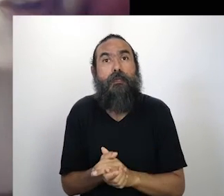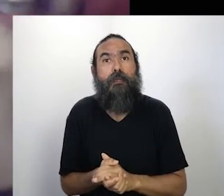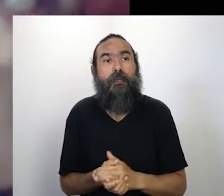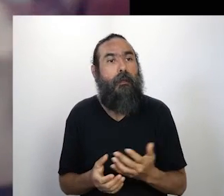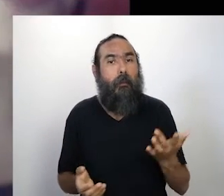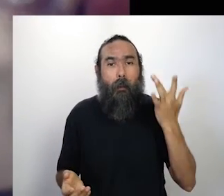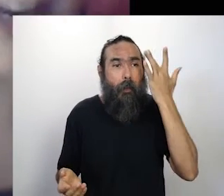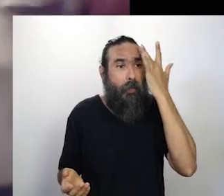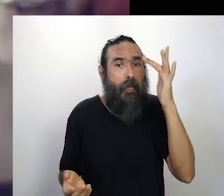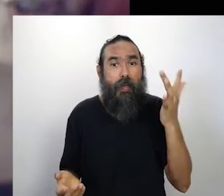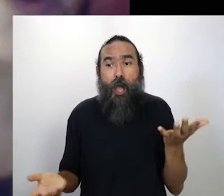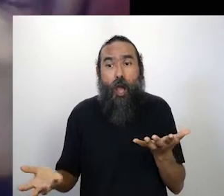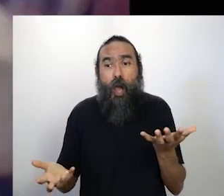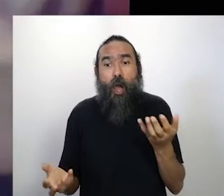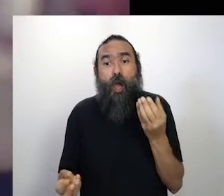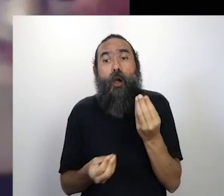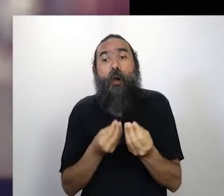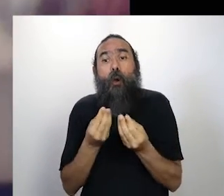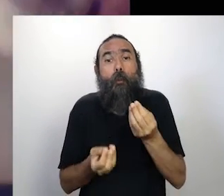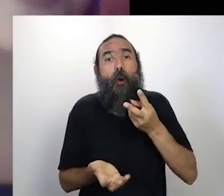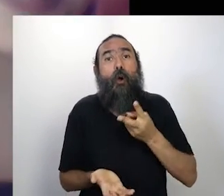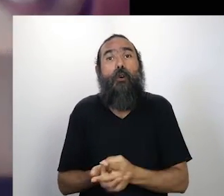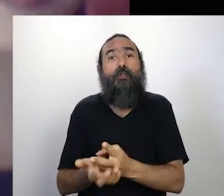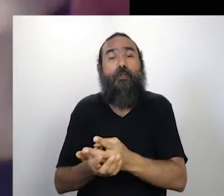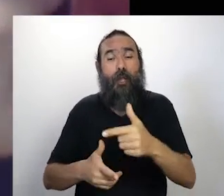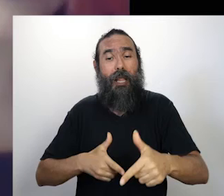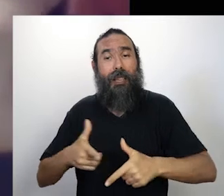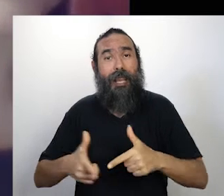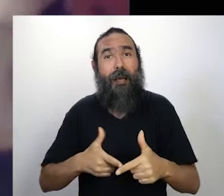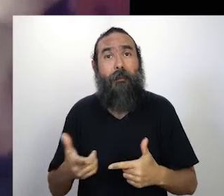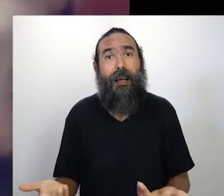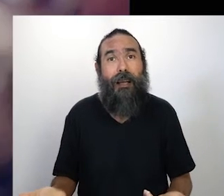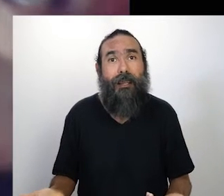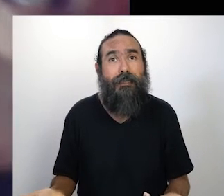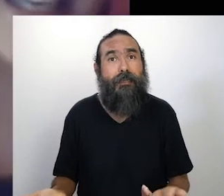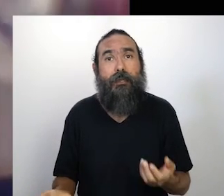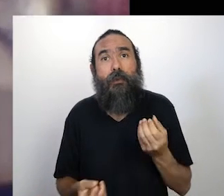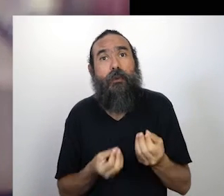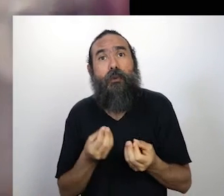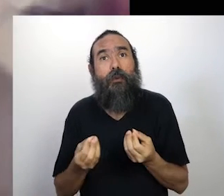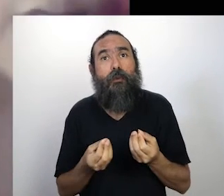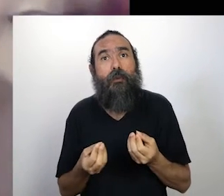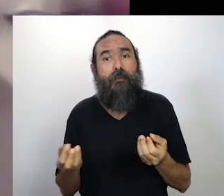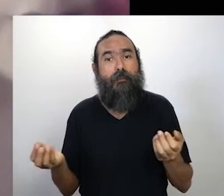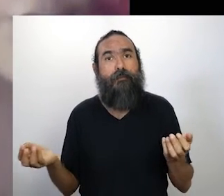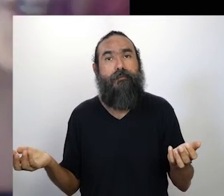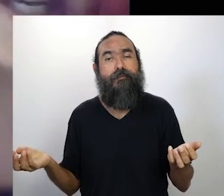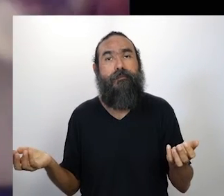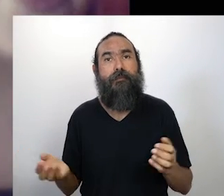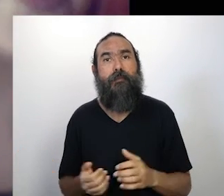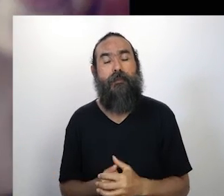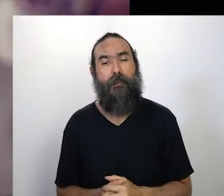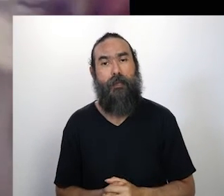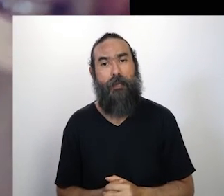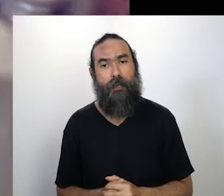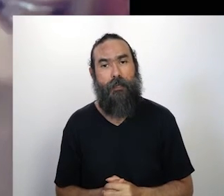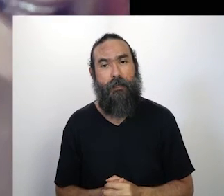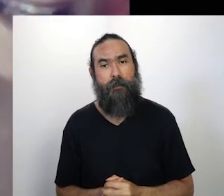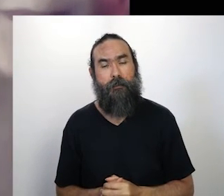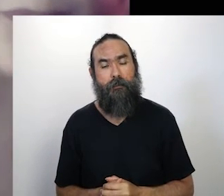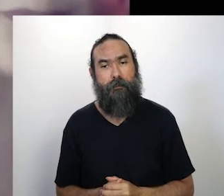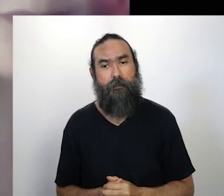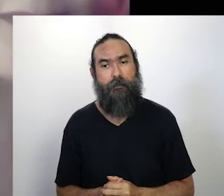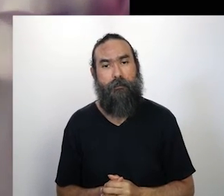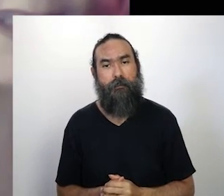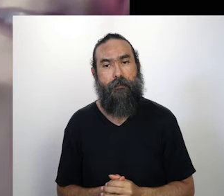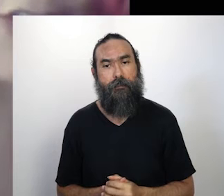entende como é que a gente vai continuar as nossas atividades sem essas ações que nos mantêm,